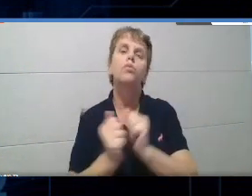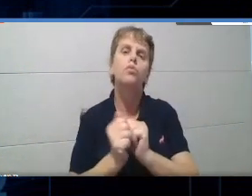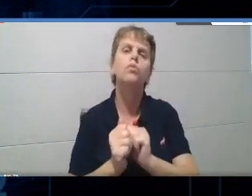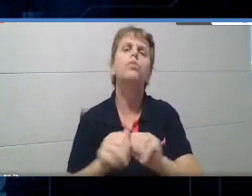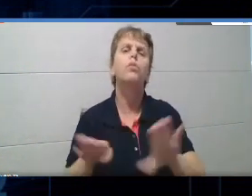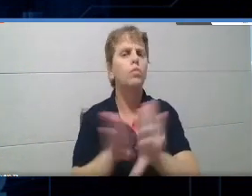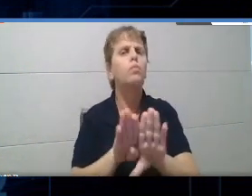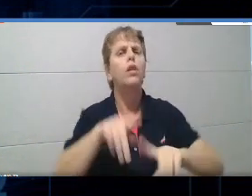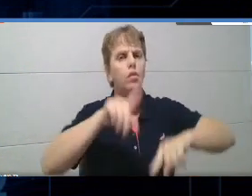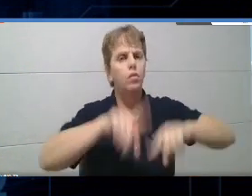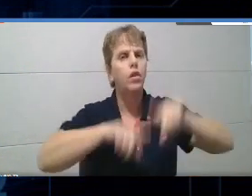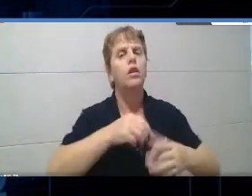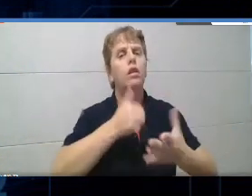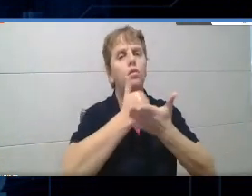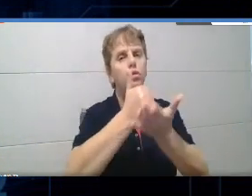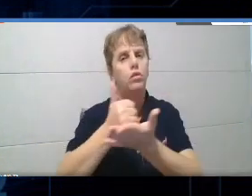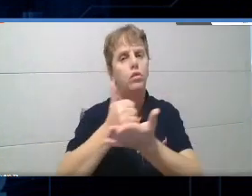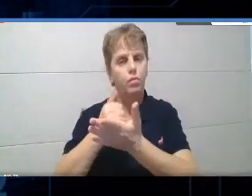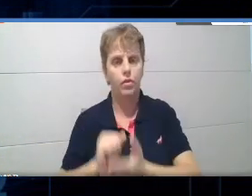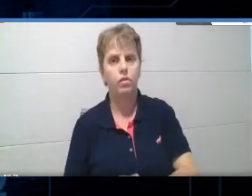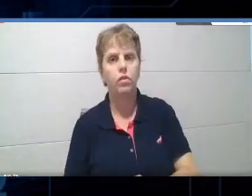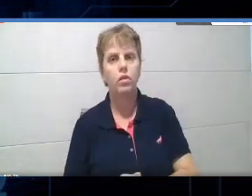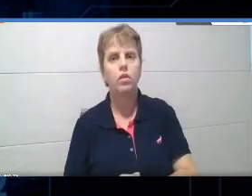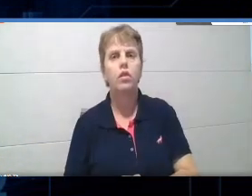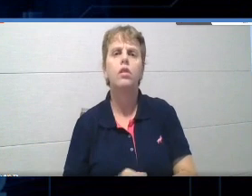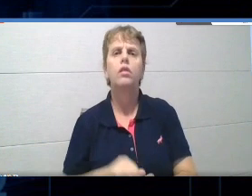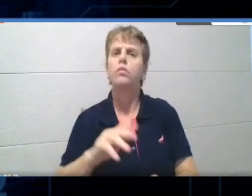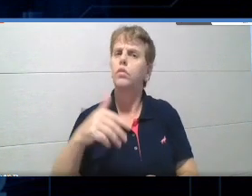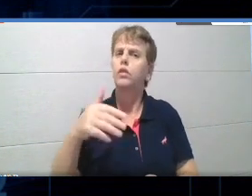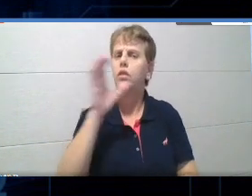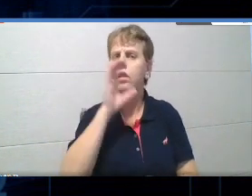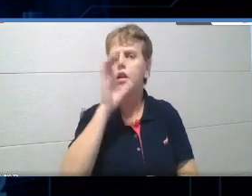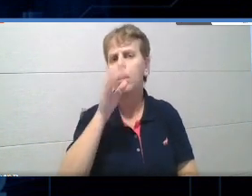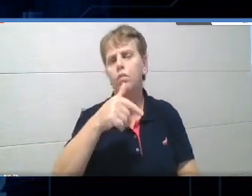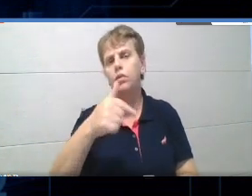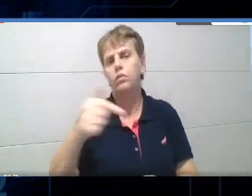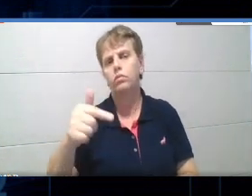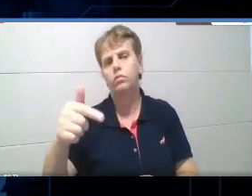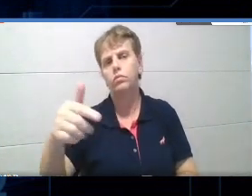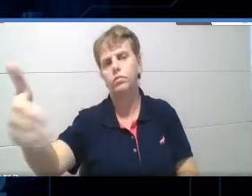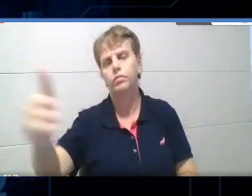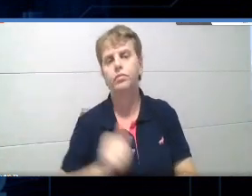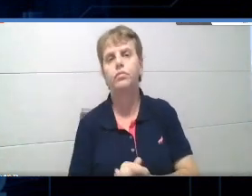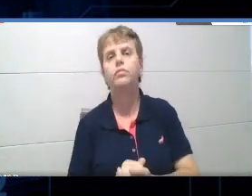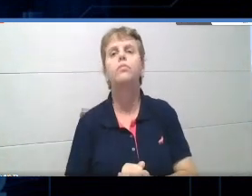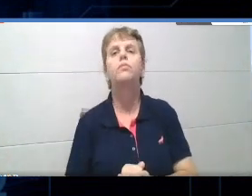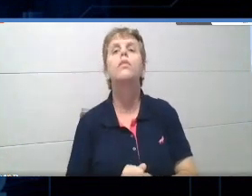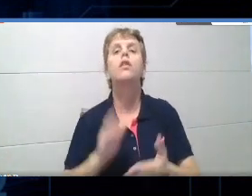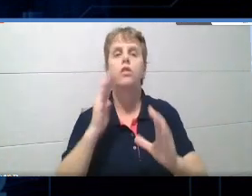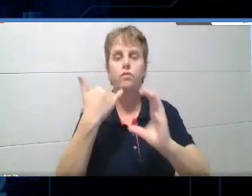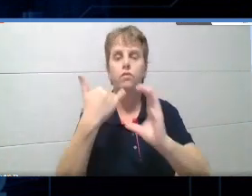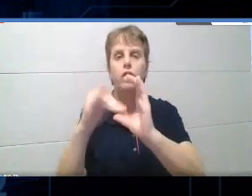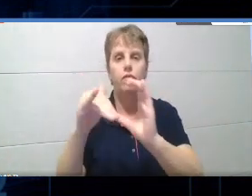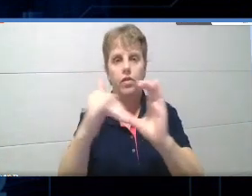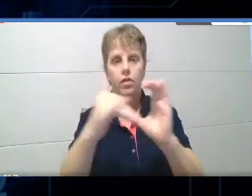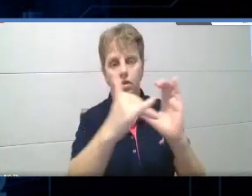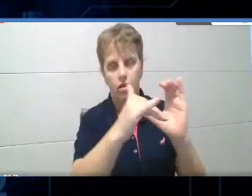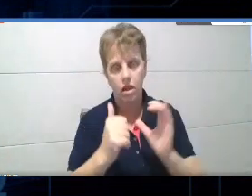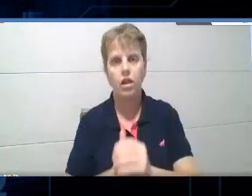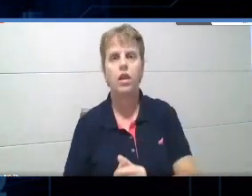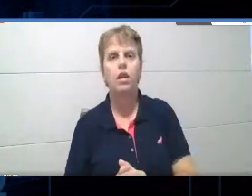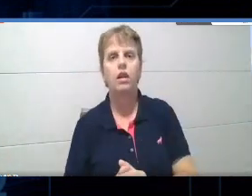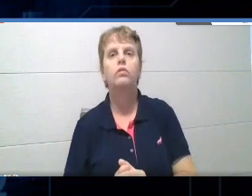apoio também, né, então aí, nos próximos dias, aí a gente teve também, né, a gente vai estar encaminhando para vocês esse